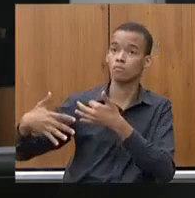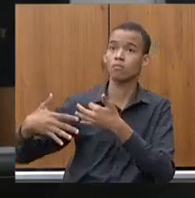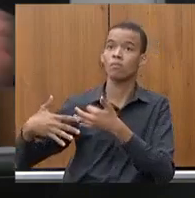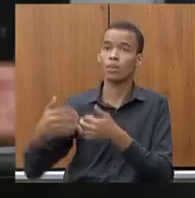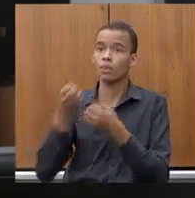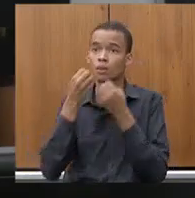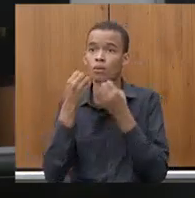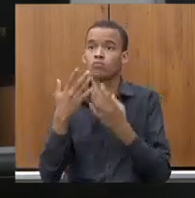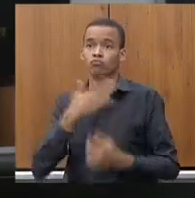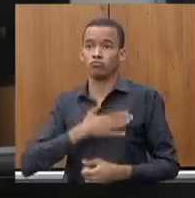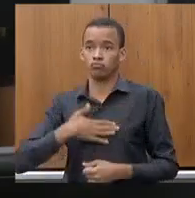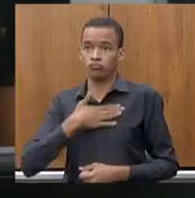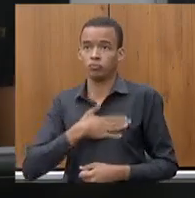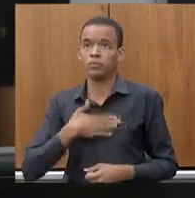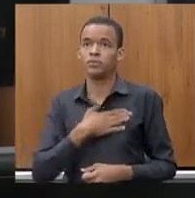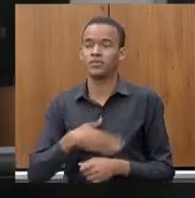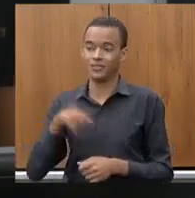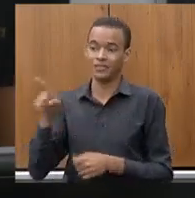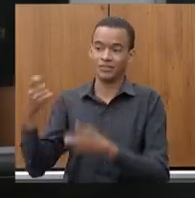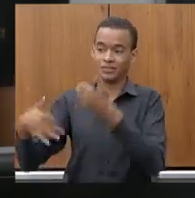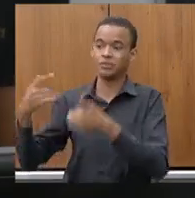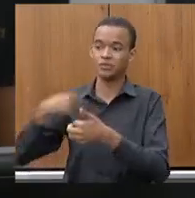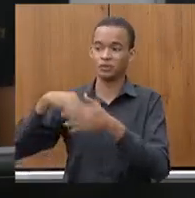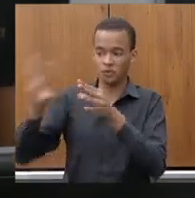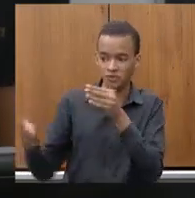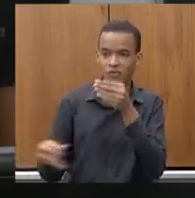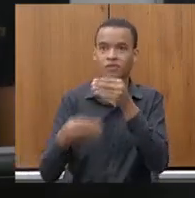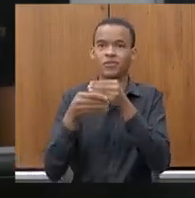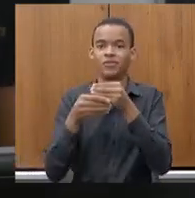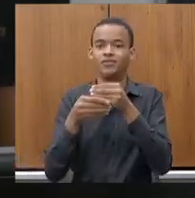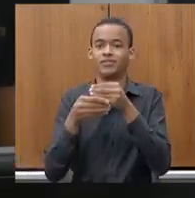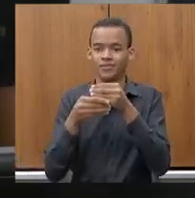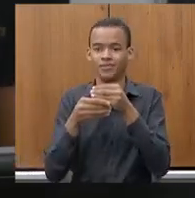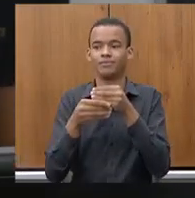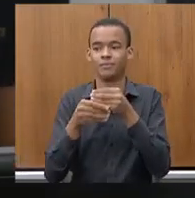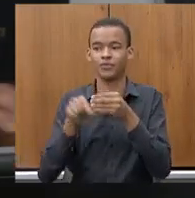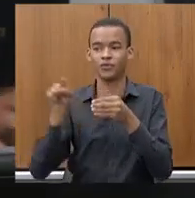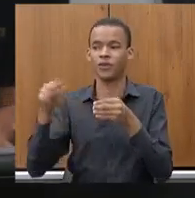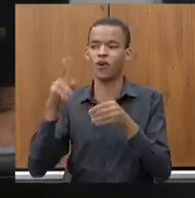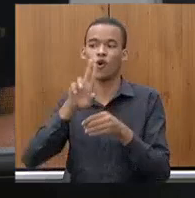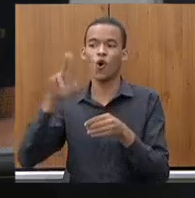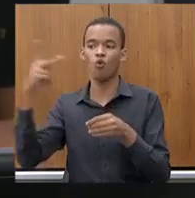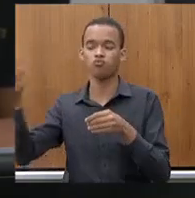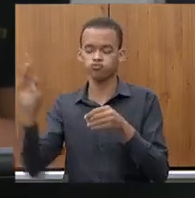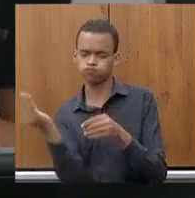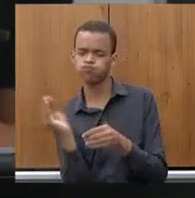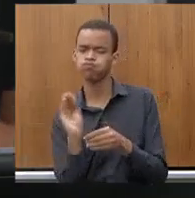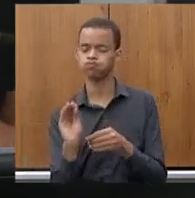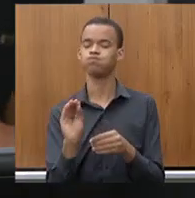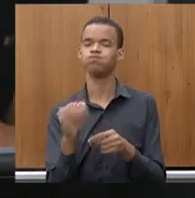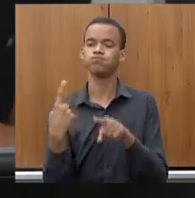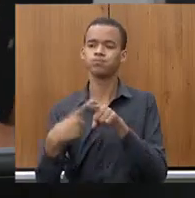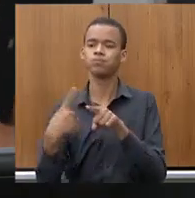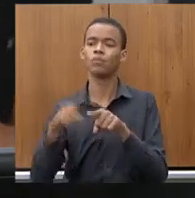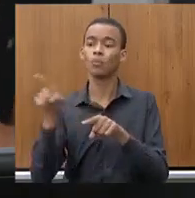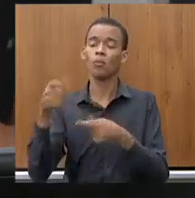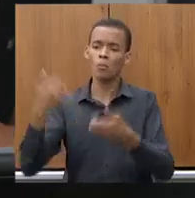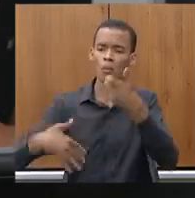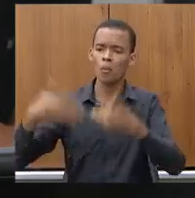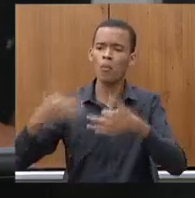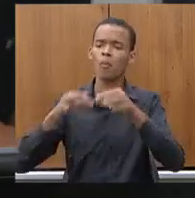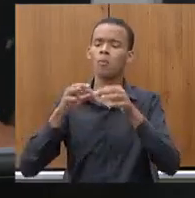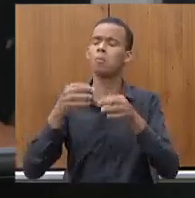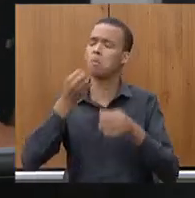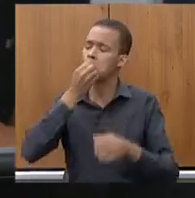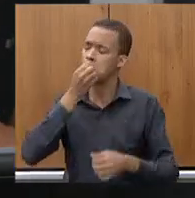usar o direito autoral. Vai ser fonte. Vou citar a fonte, porque, realmente, depois de